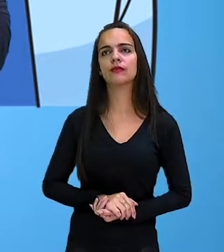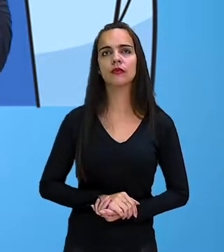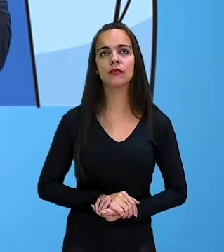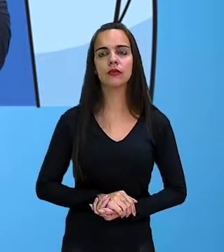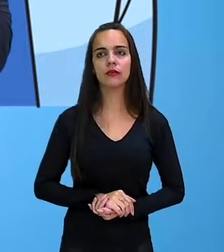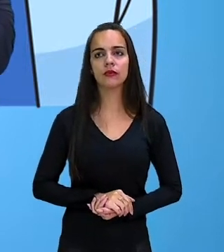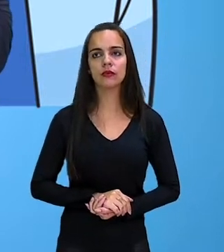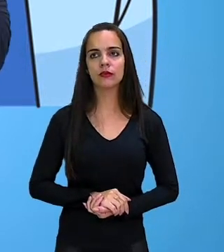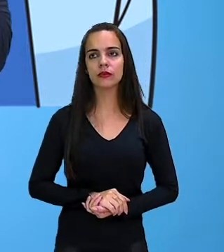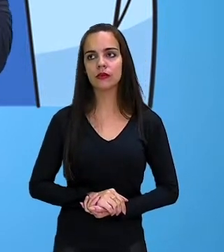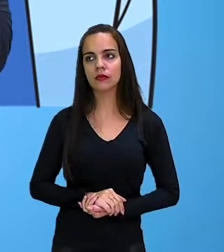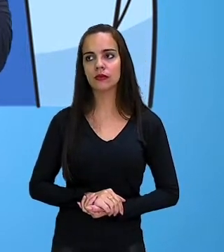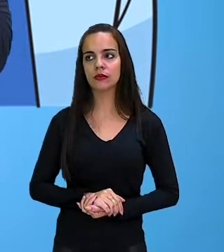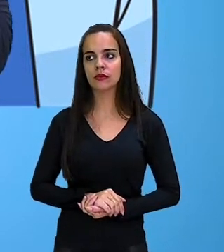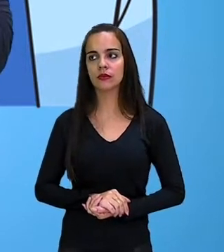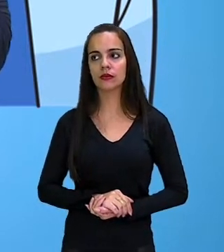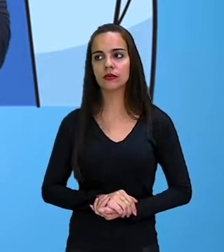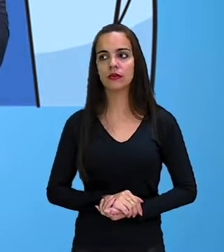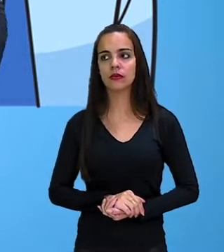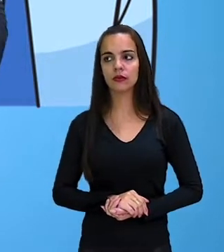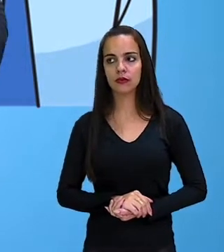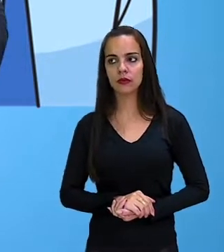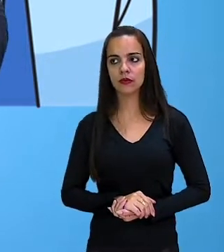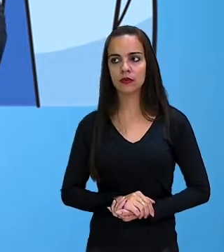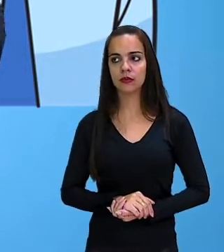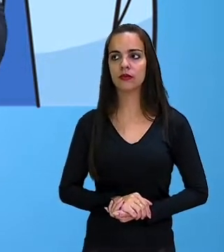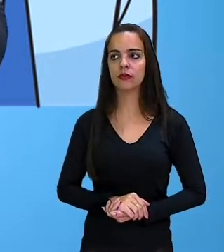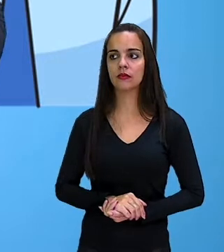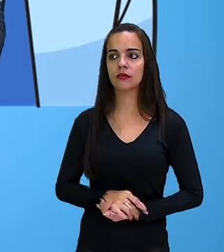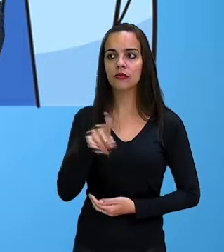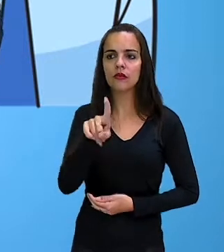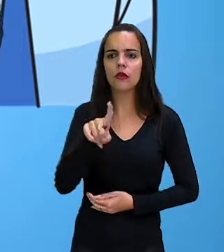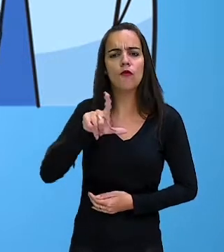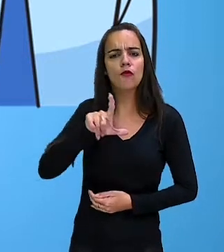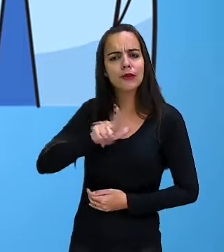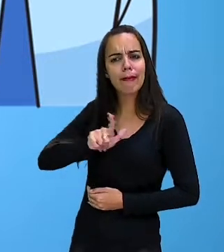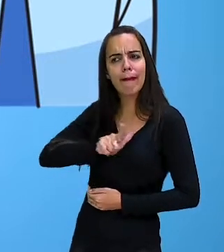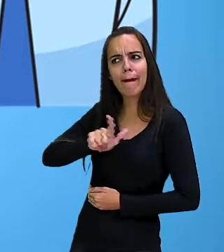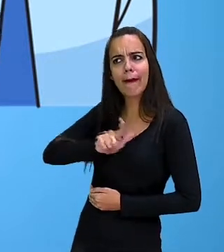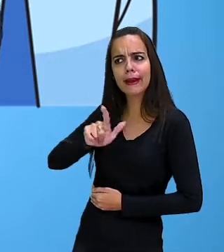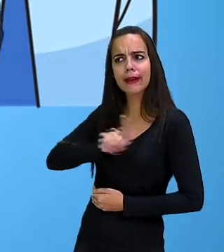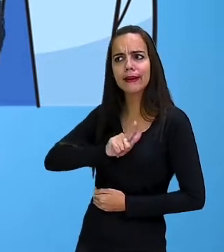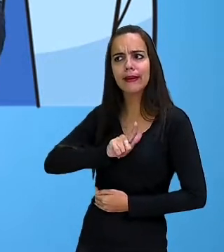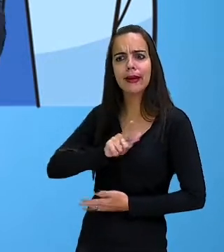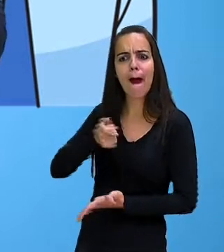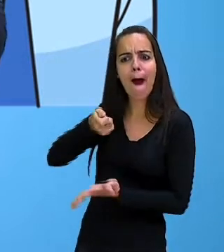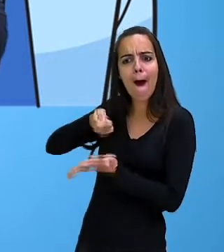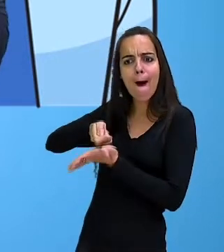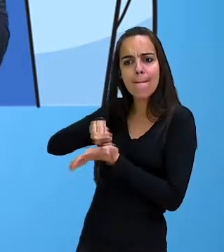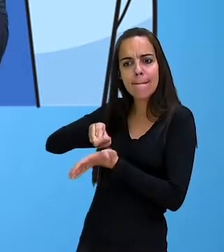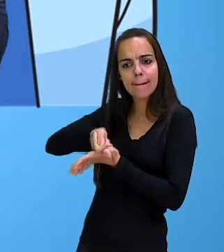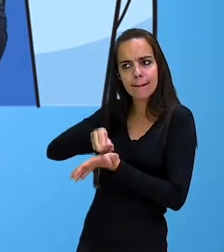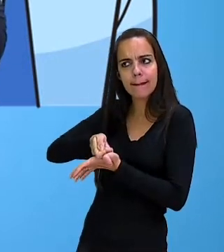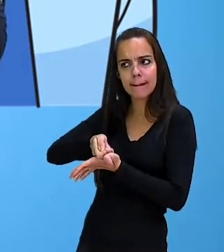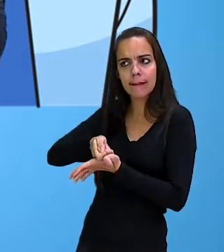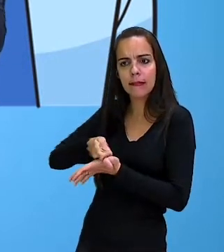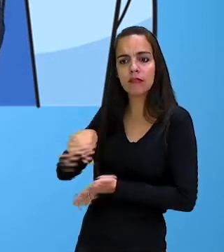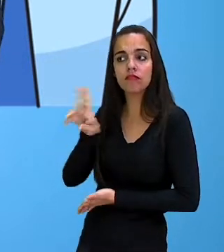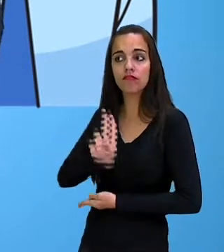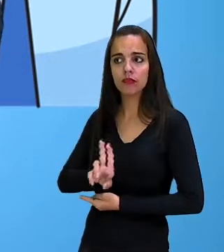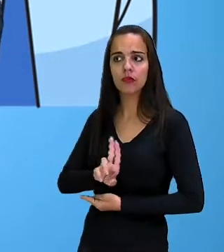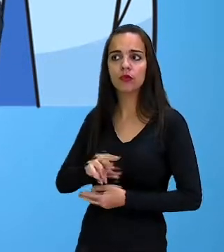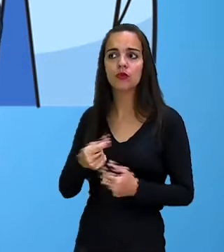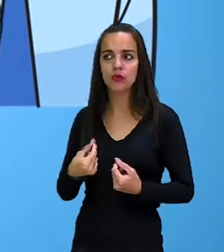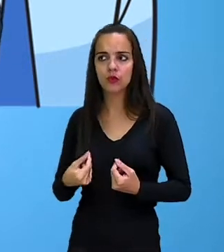carefully. Você tem, é uma obrigatoriedade que você